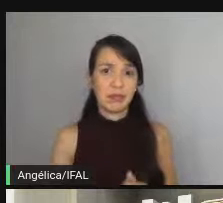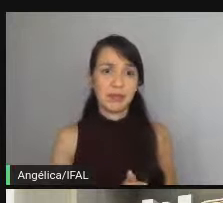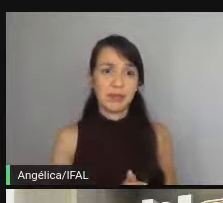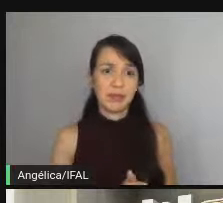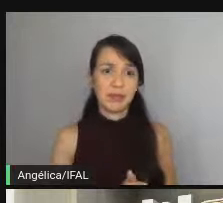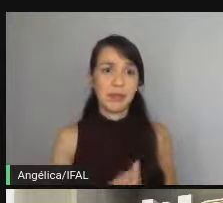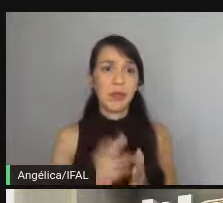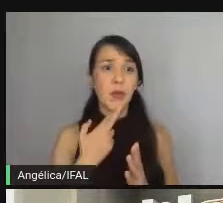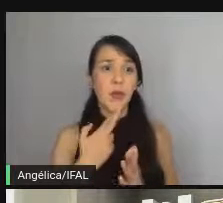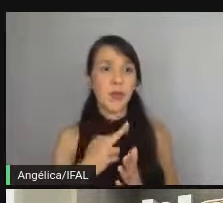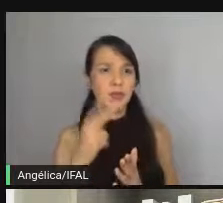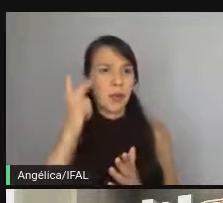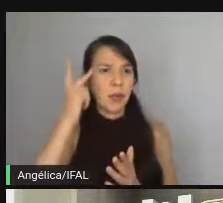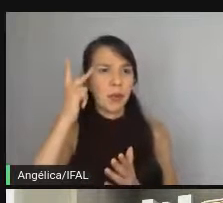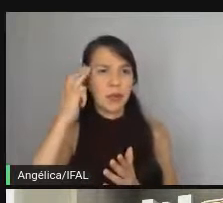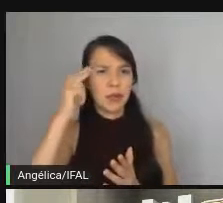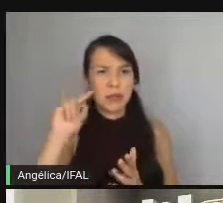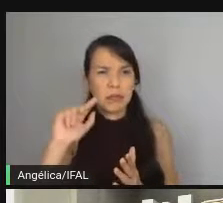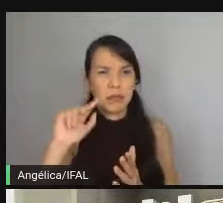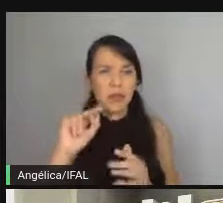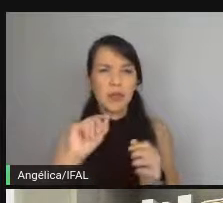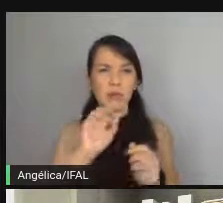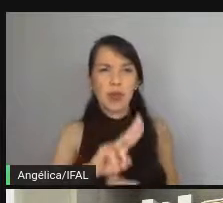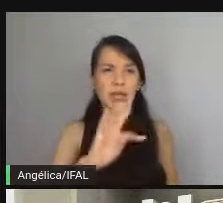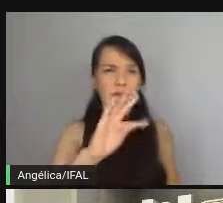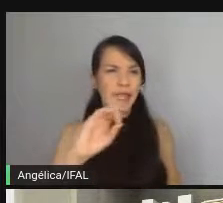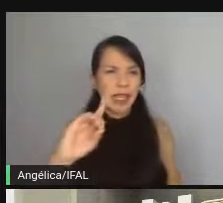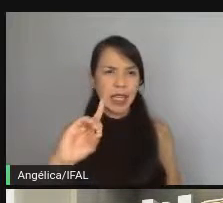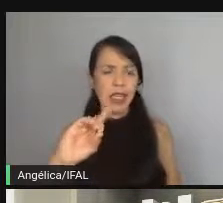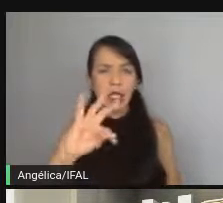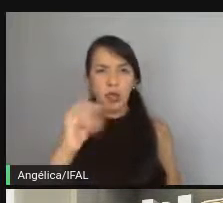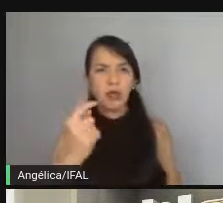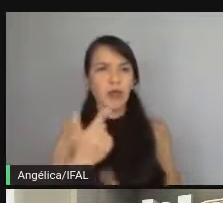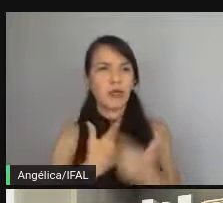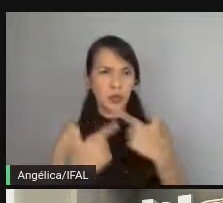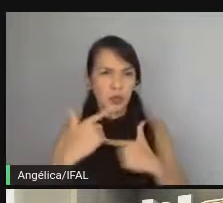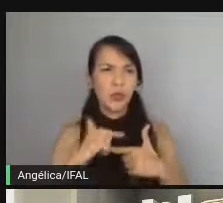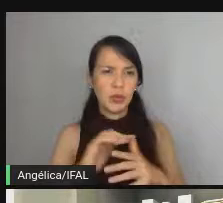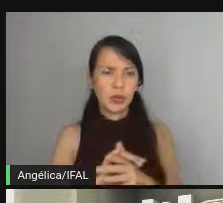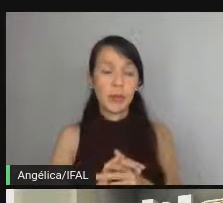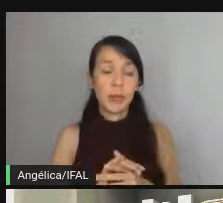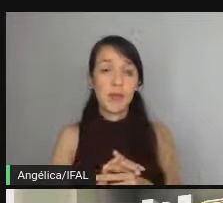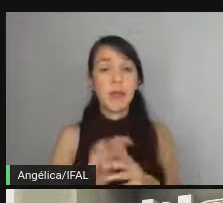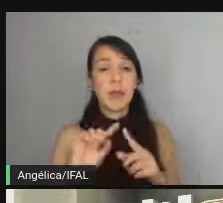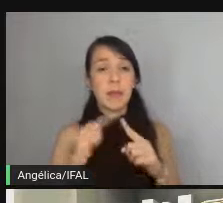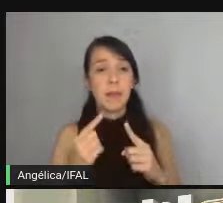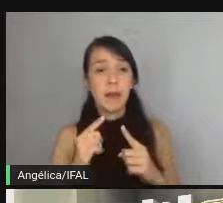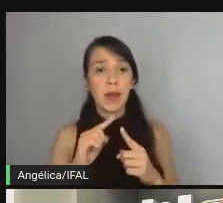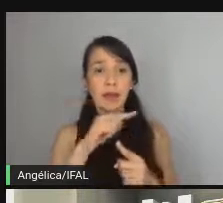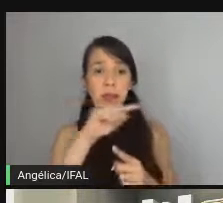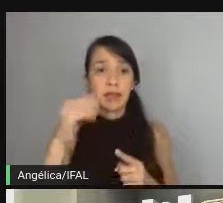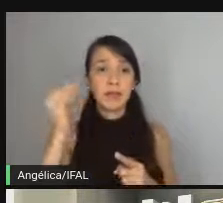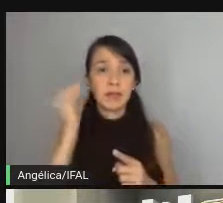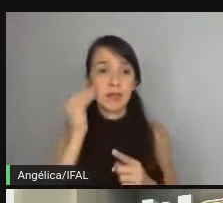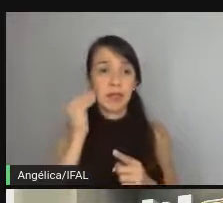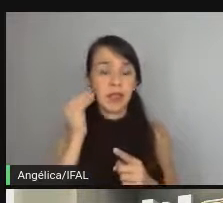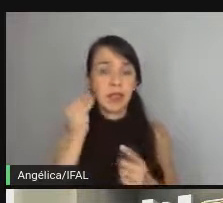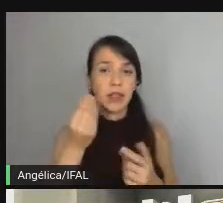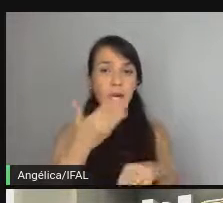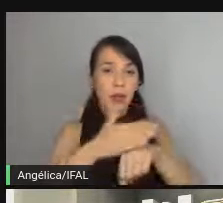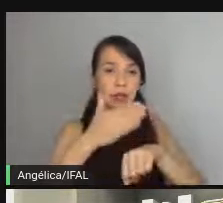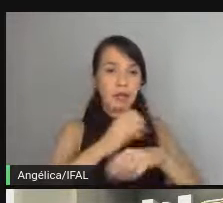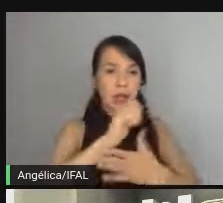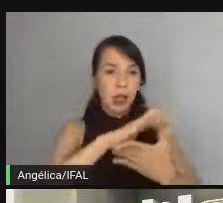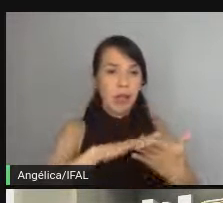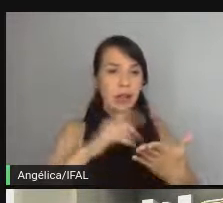a razão de se usar TDD, pelo menos não todas as razões. Mas você tem que tentar fazer o exercício de se